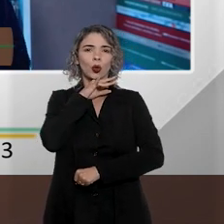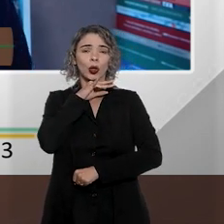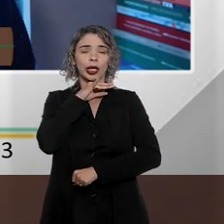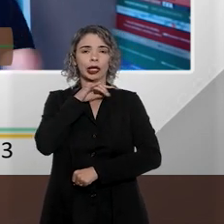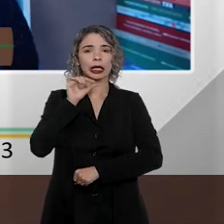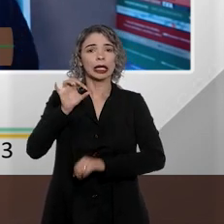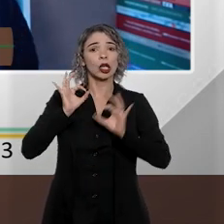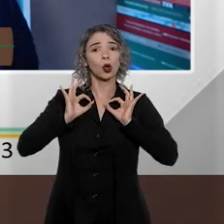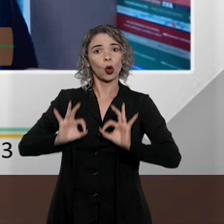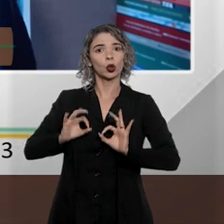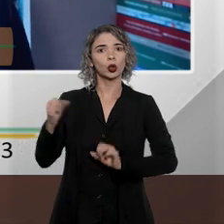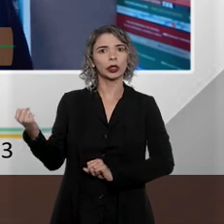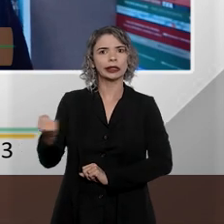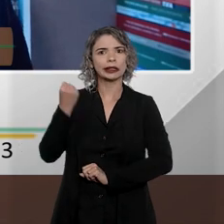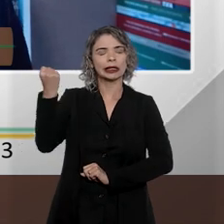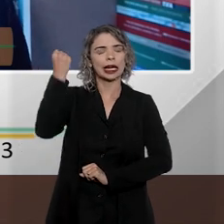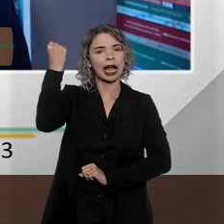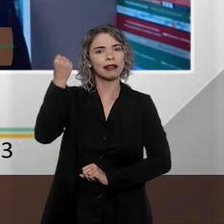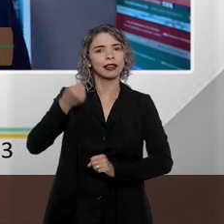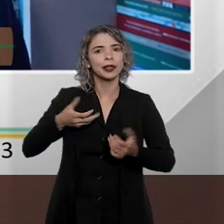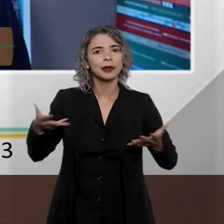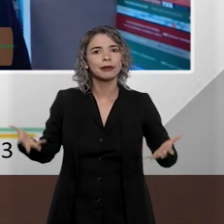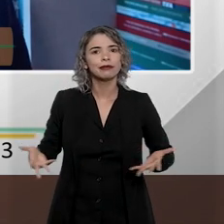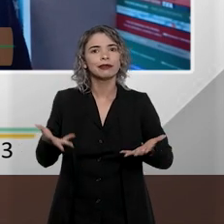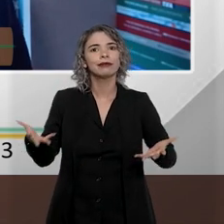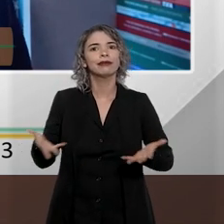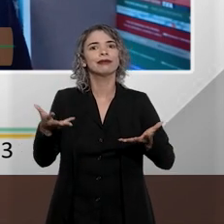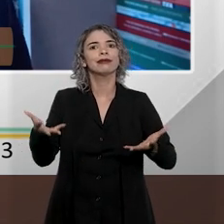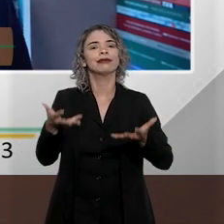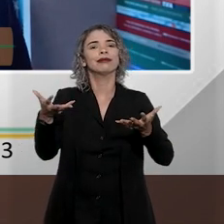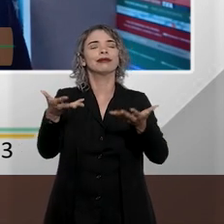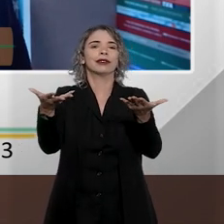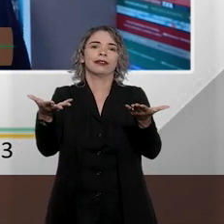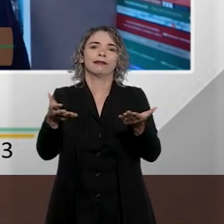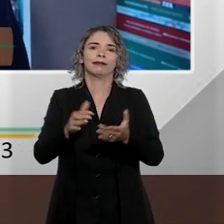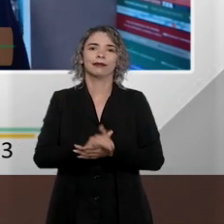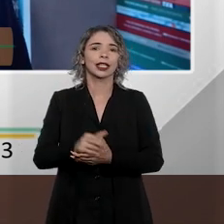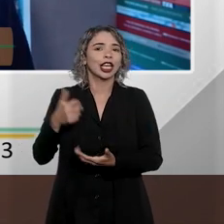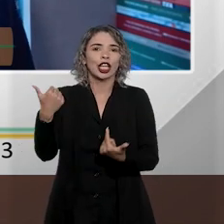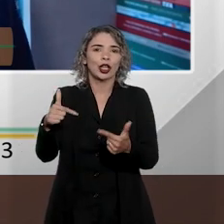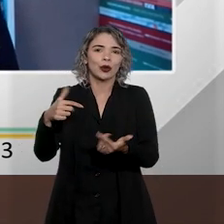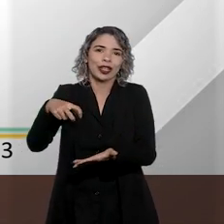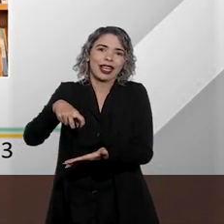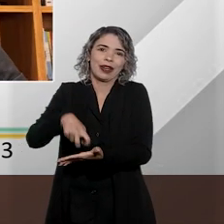condutas que são graves acabassem, eventualmente, não sendo punidas.